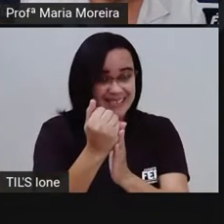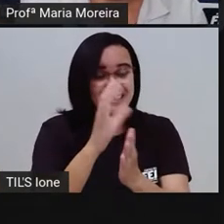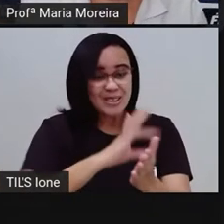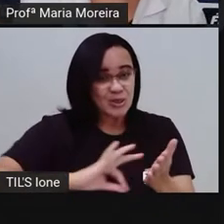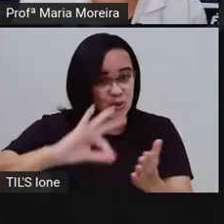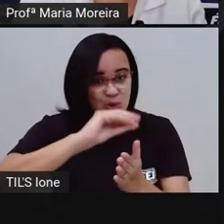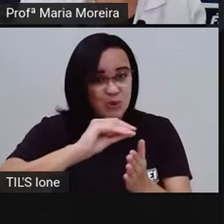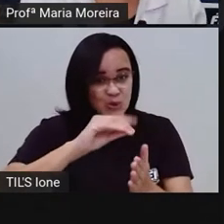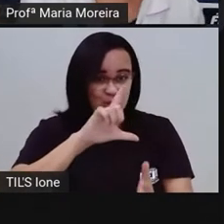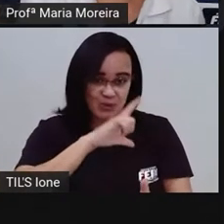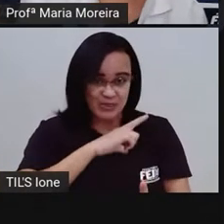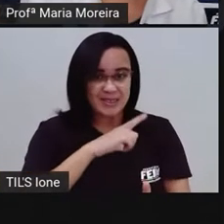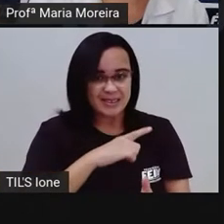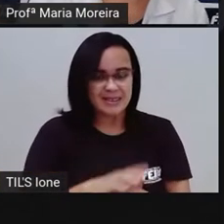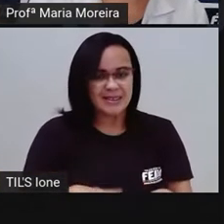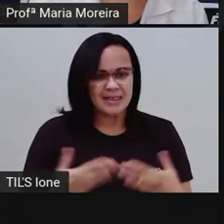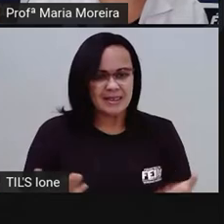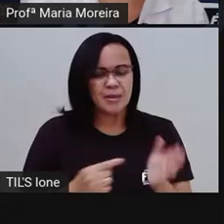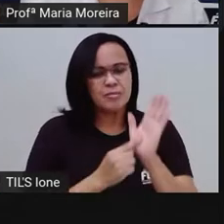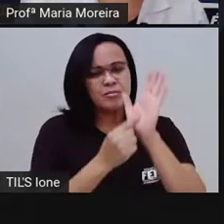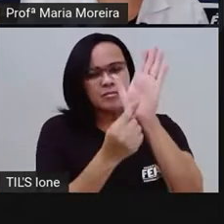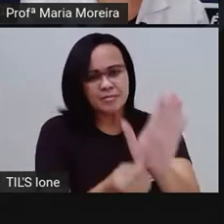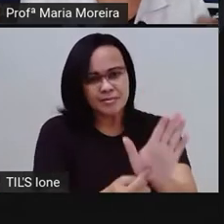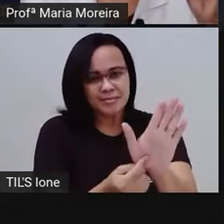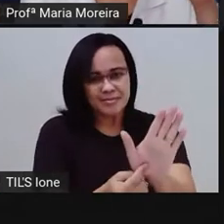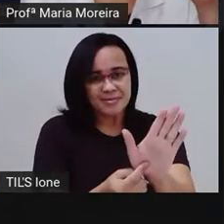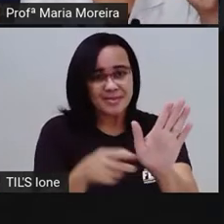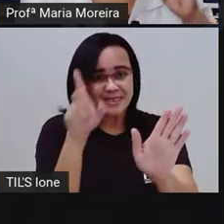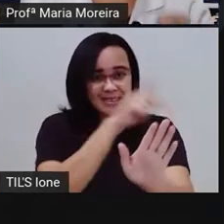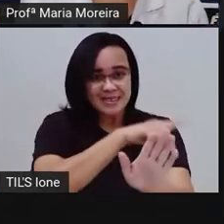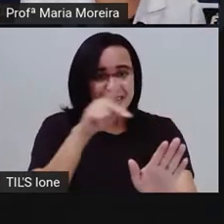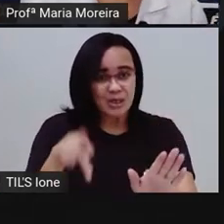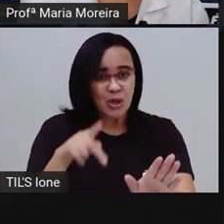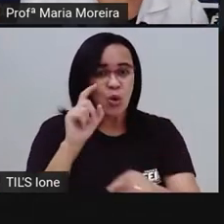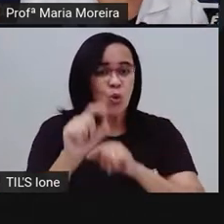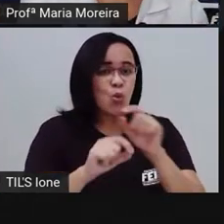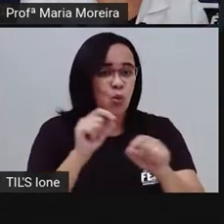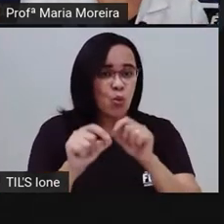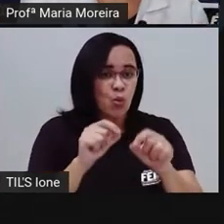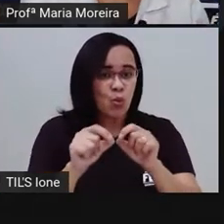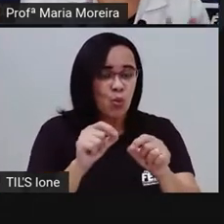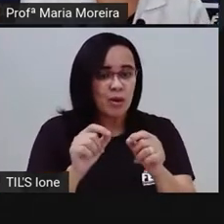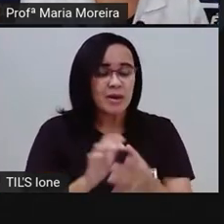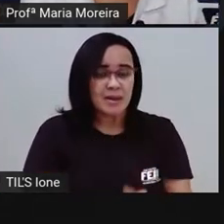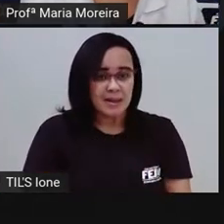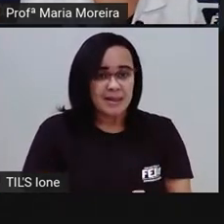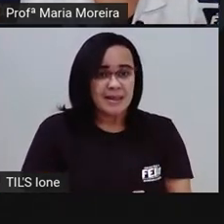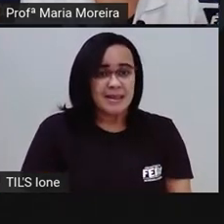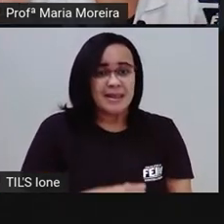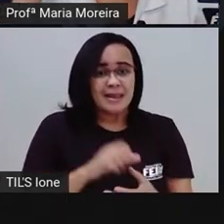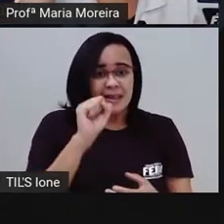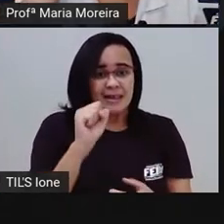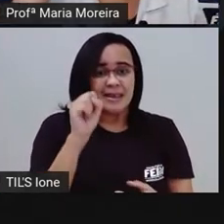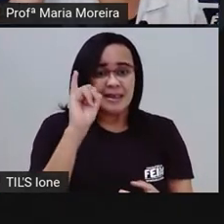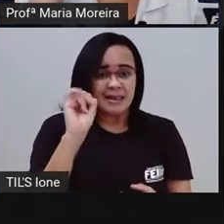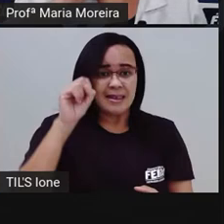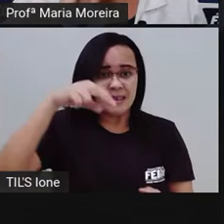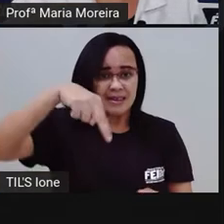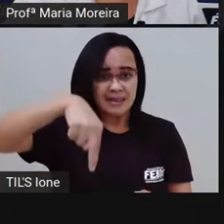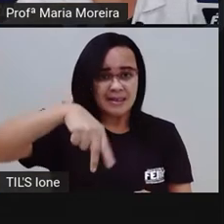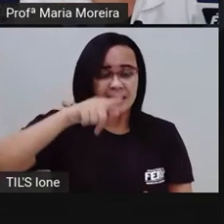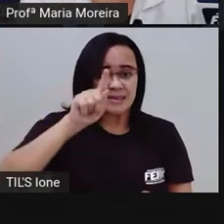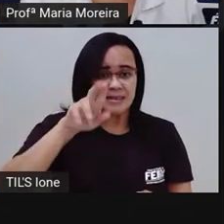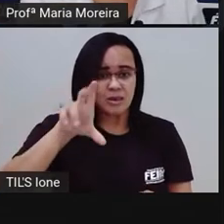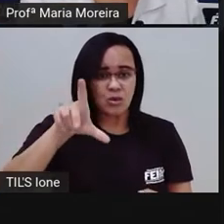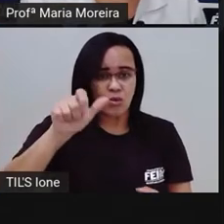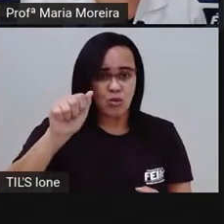eles. Bom, aí a Pro trouxe aqui, né? Lembra que a Pro falou singular e plural? Pronto. Nessa tabelinha a já tem essa divisão do que é